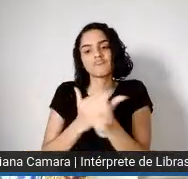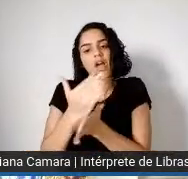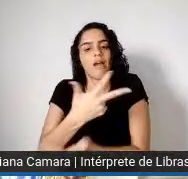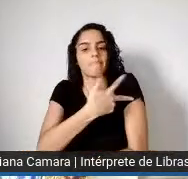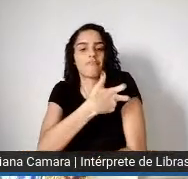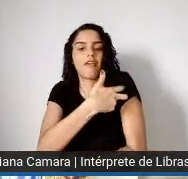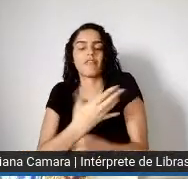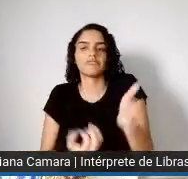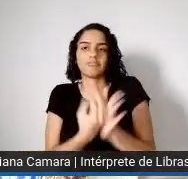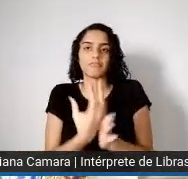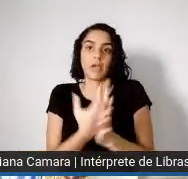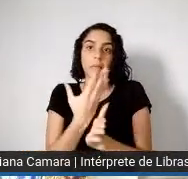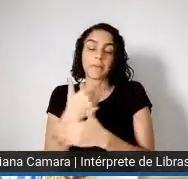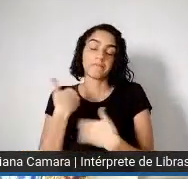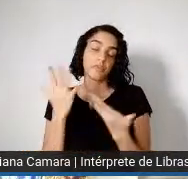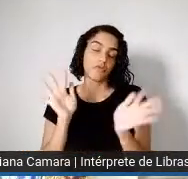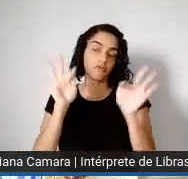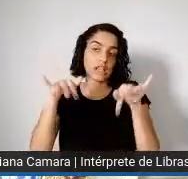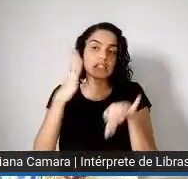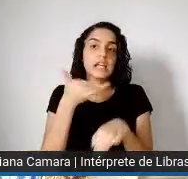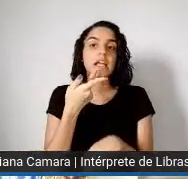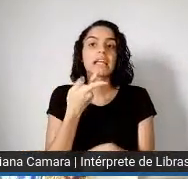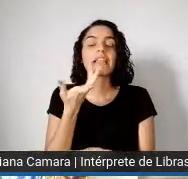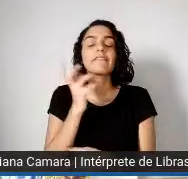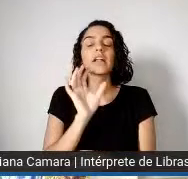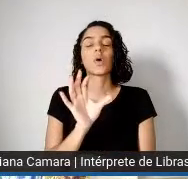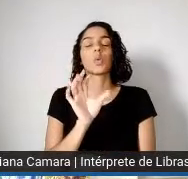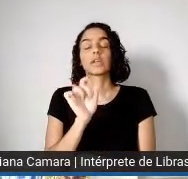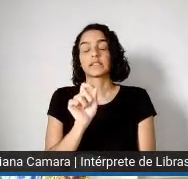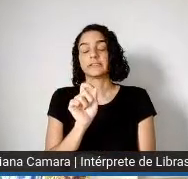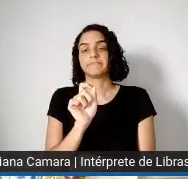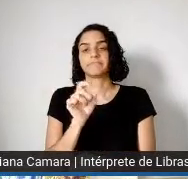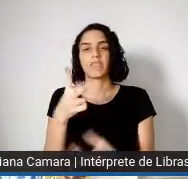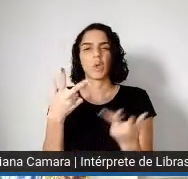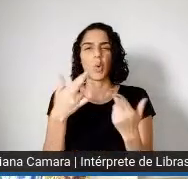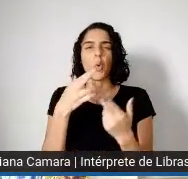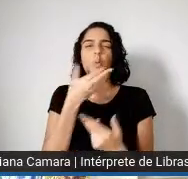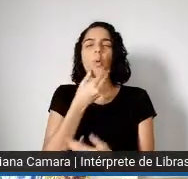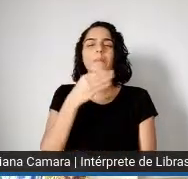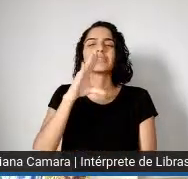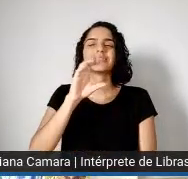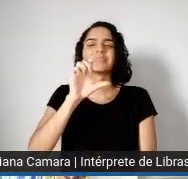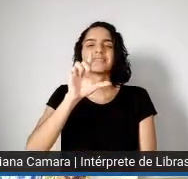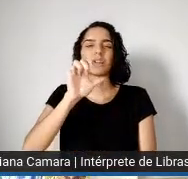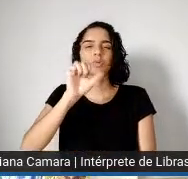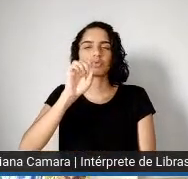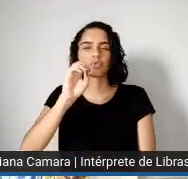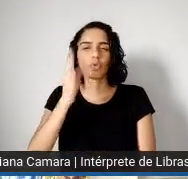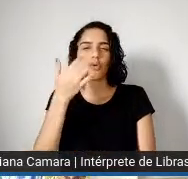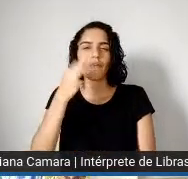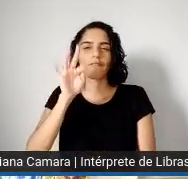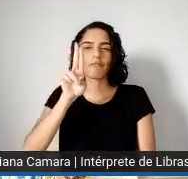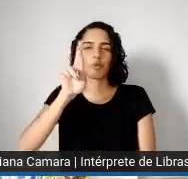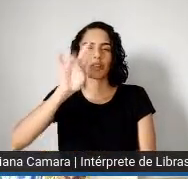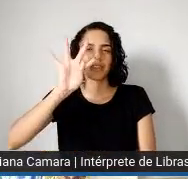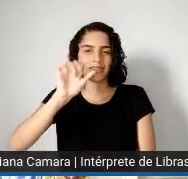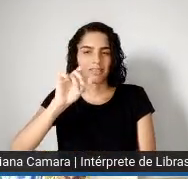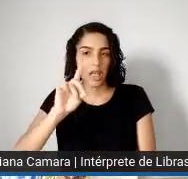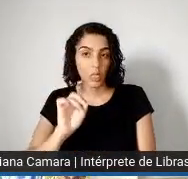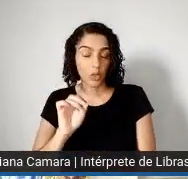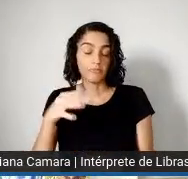queria dizer, seguindo aqui um pouco o Celso Furtado, que repensar o desenvolvimento,